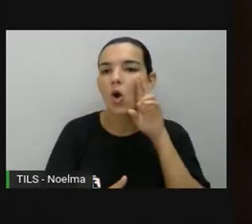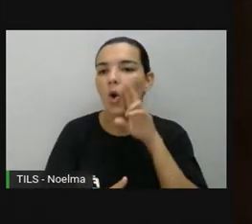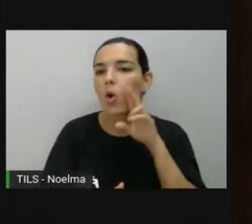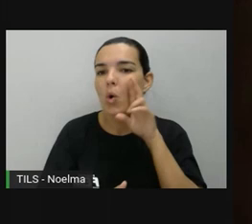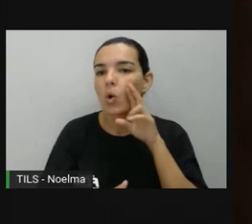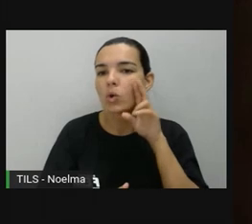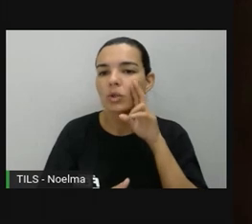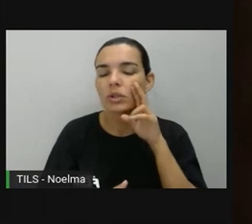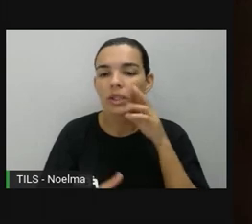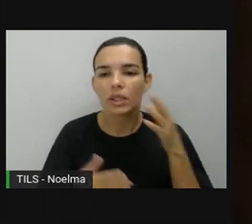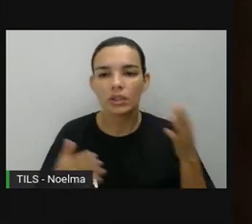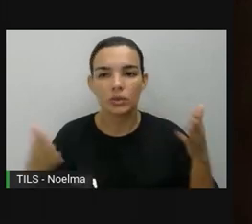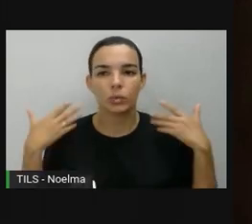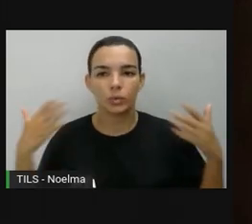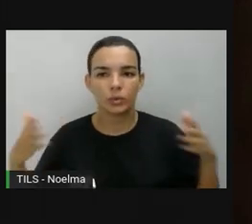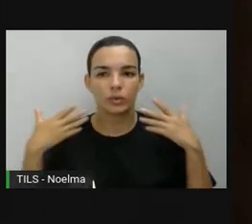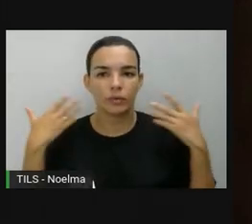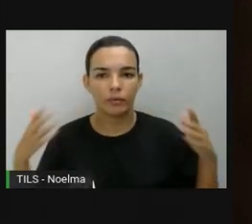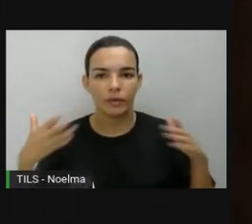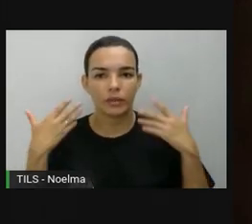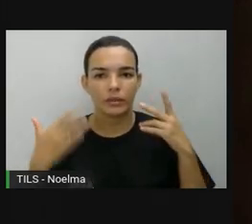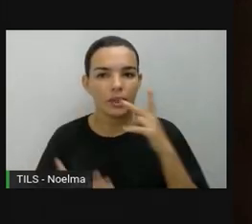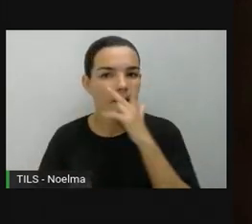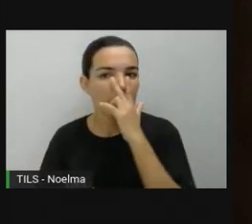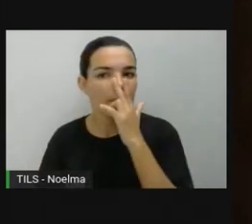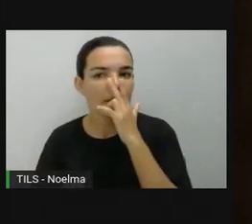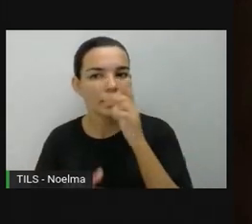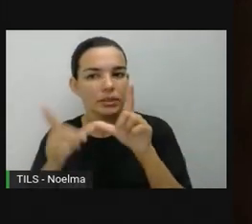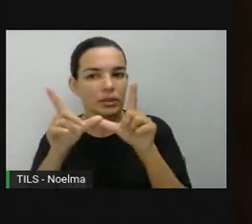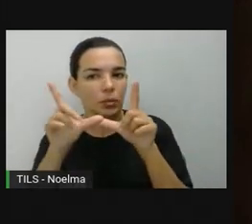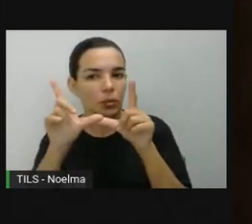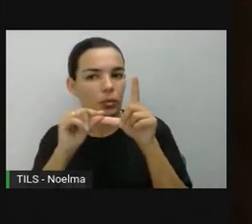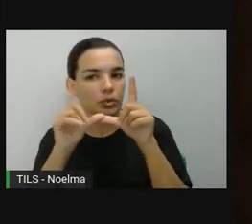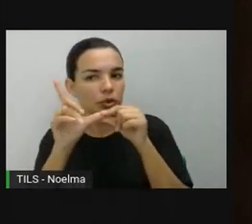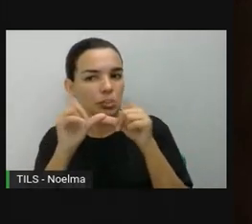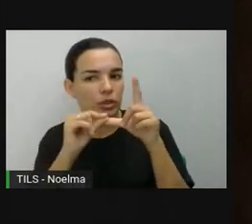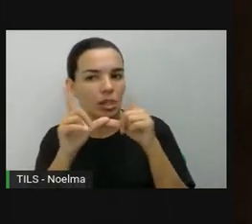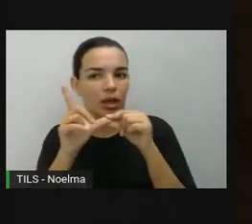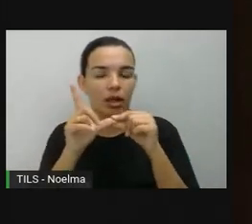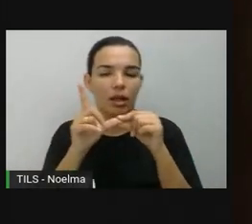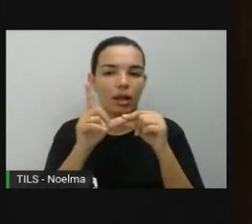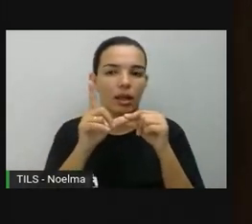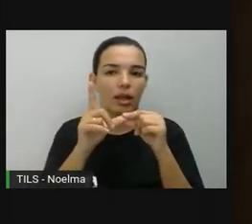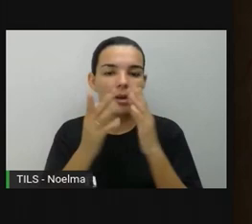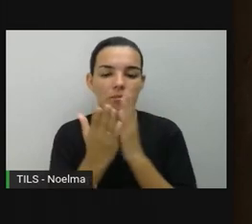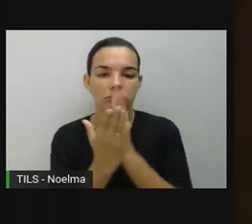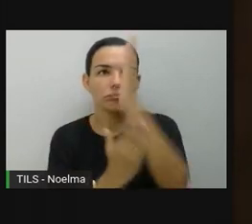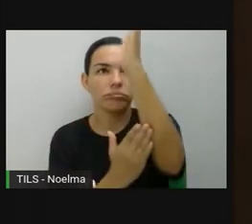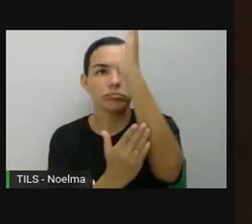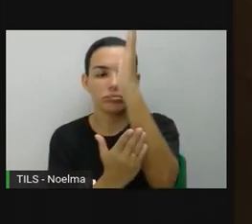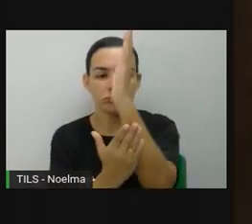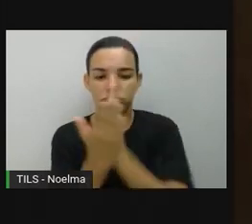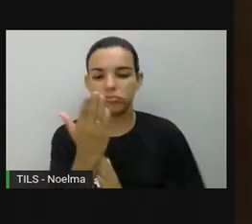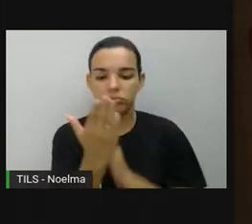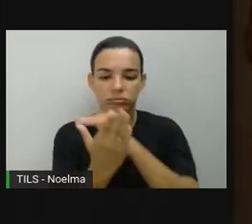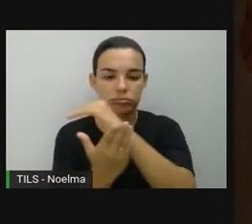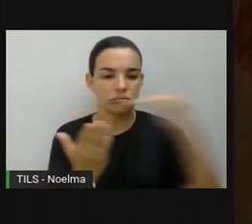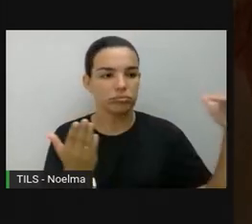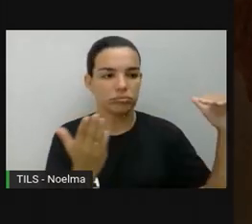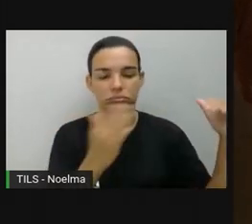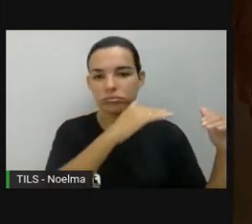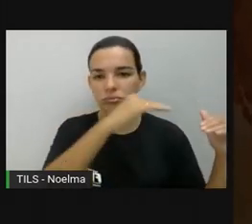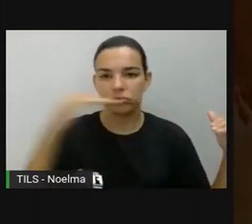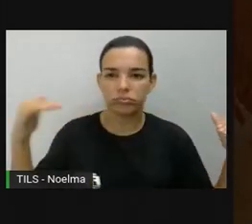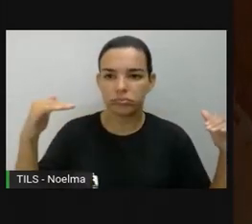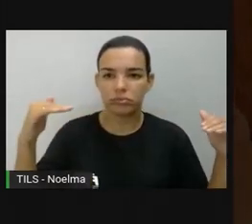pontas, justamente apontando para as direções que organizamos. E para organizarmos essas direções,